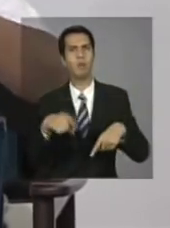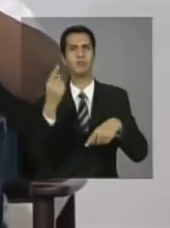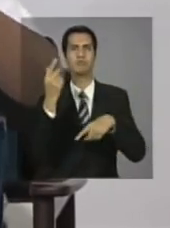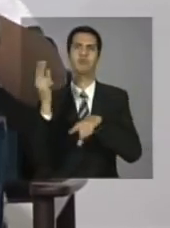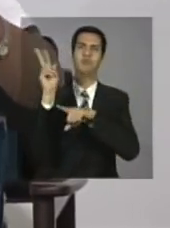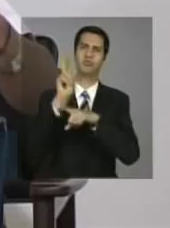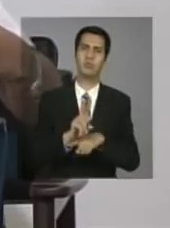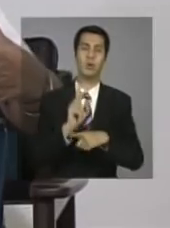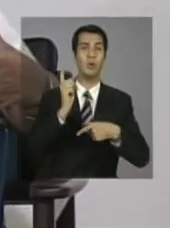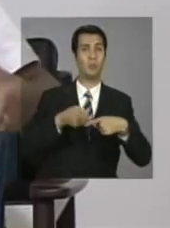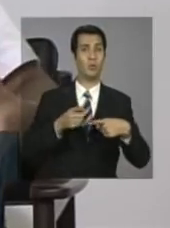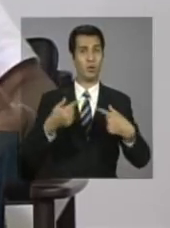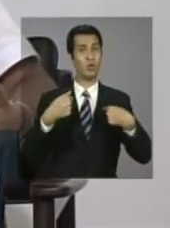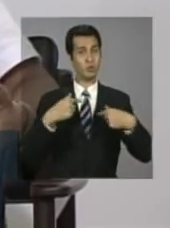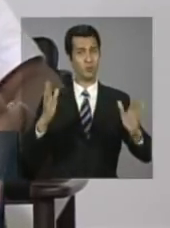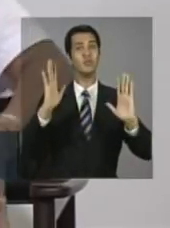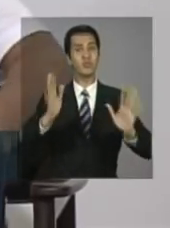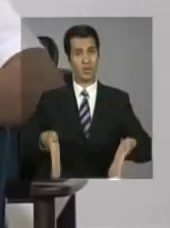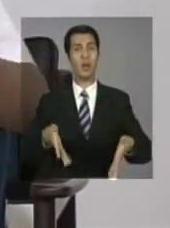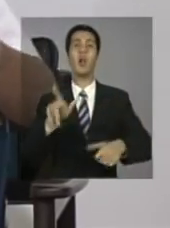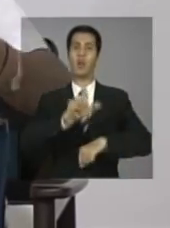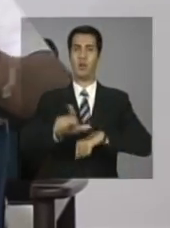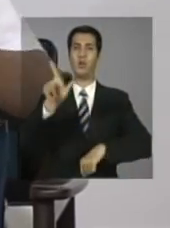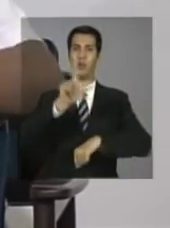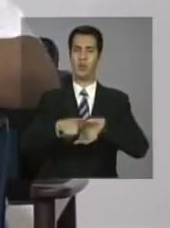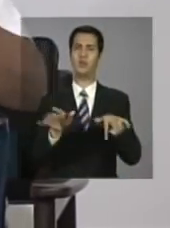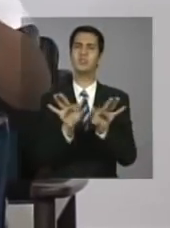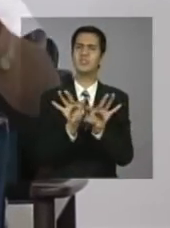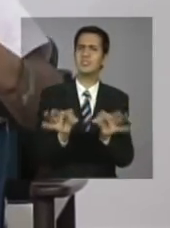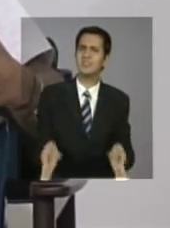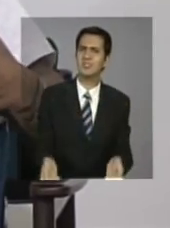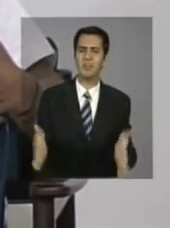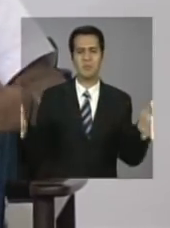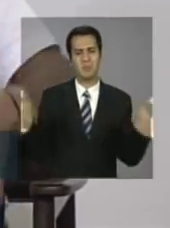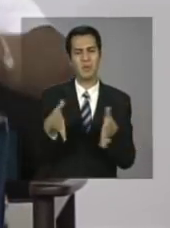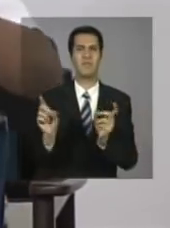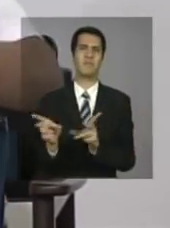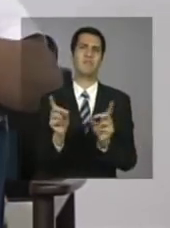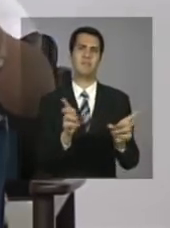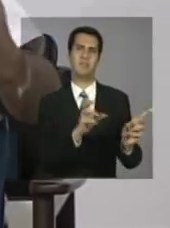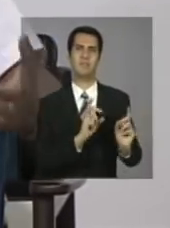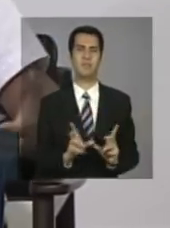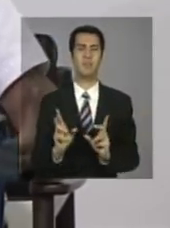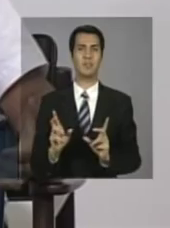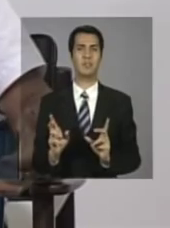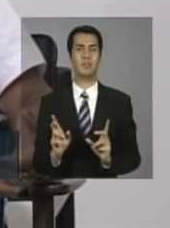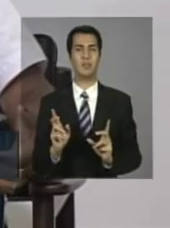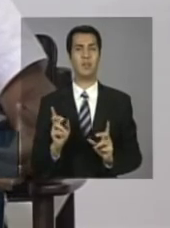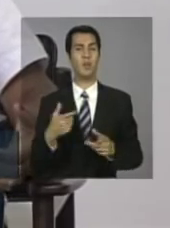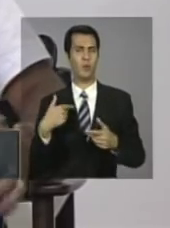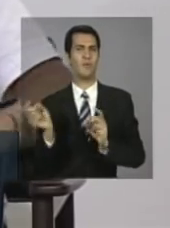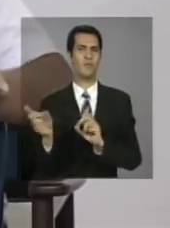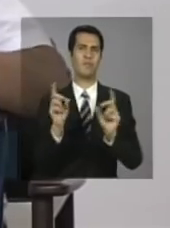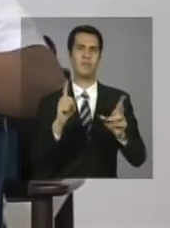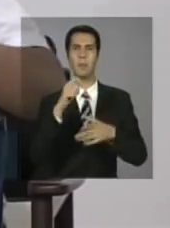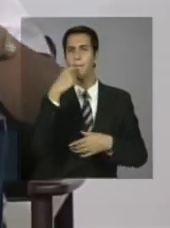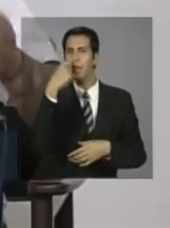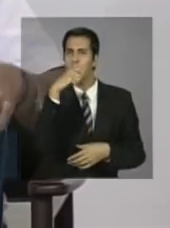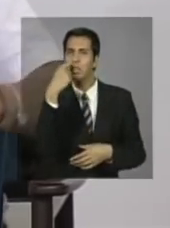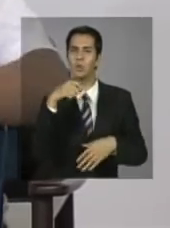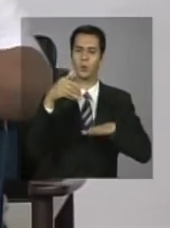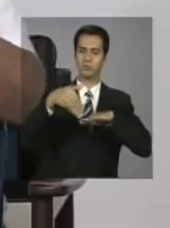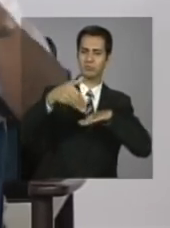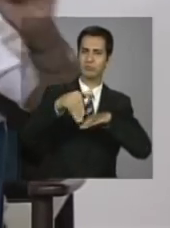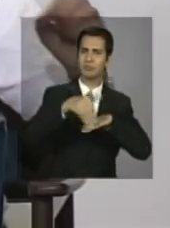tinha uma pequena venda, eu já comecei assim, vende cosméticos, então, eu queria ampliar. Então, nesse